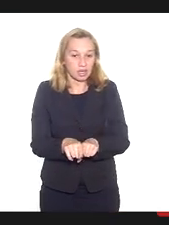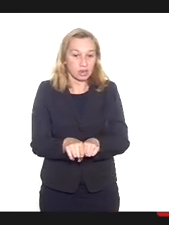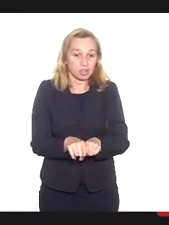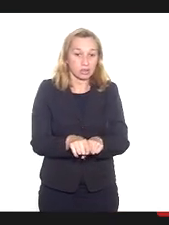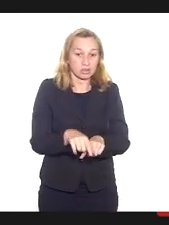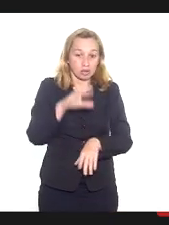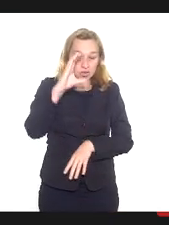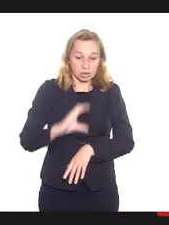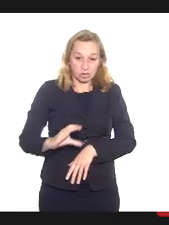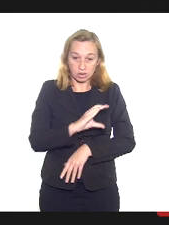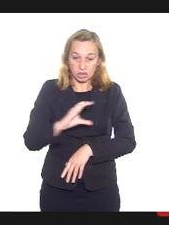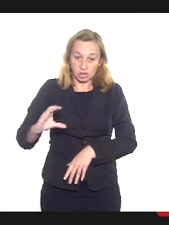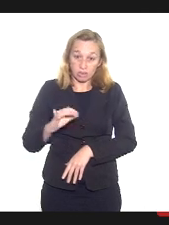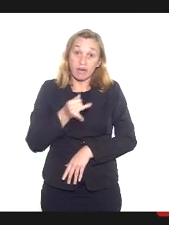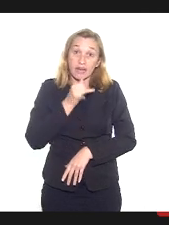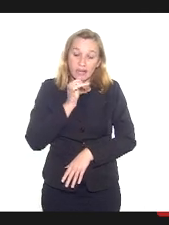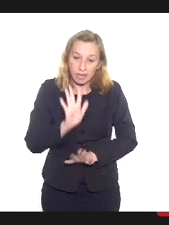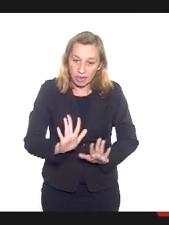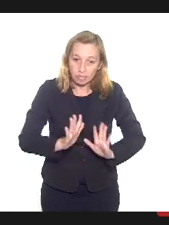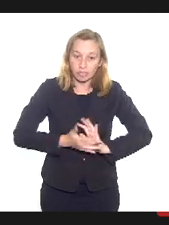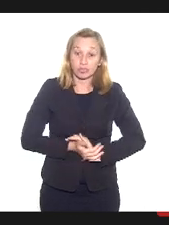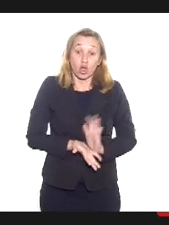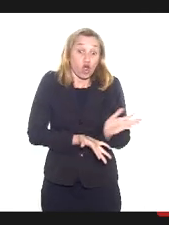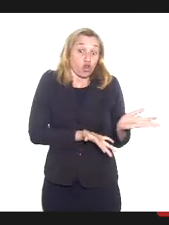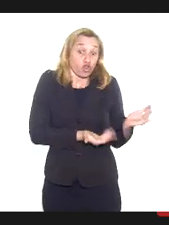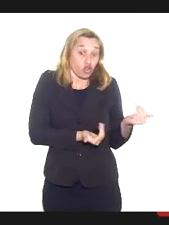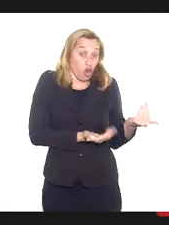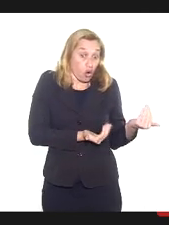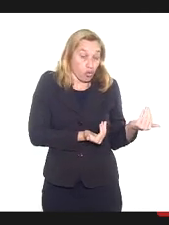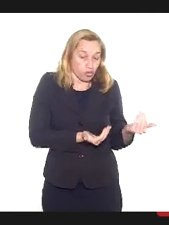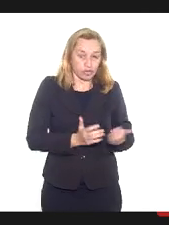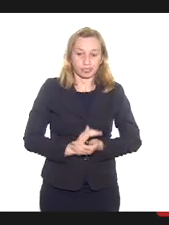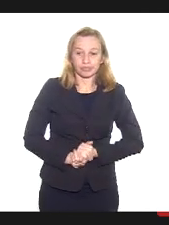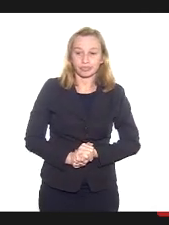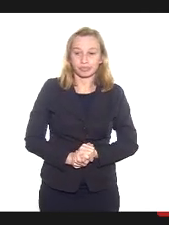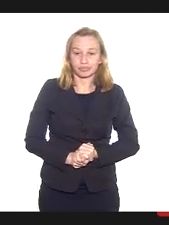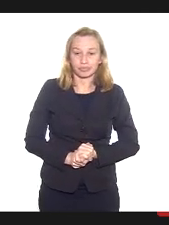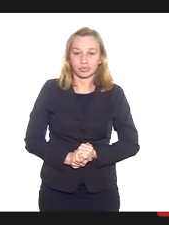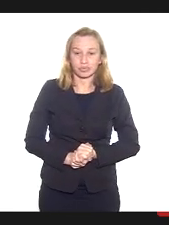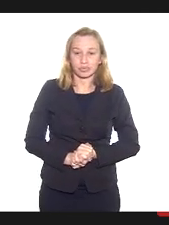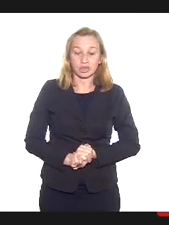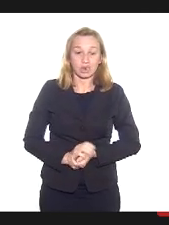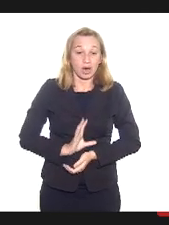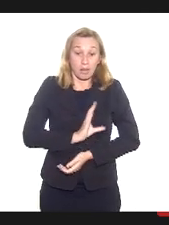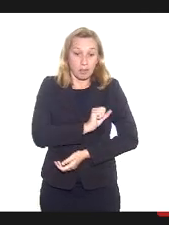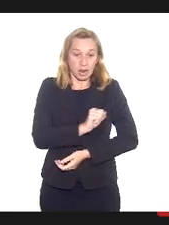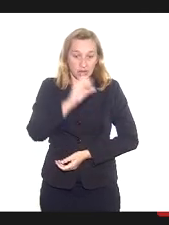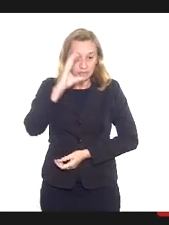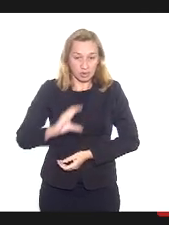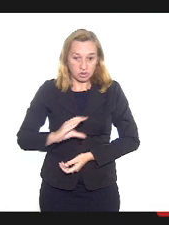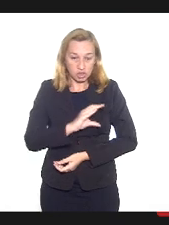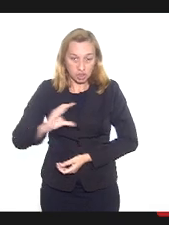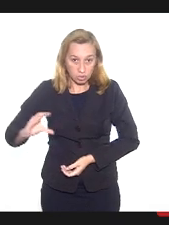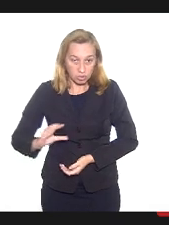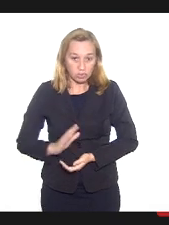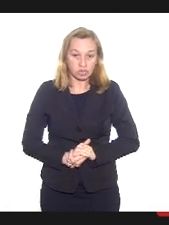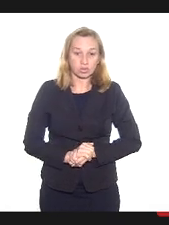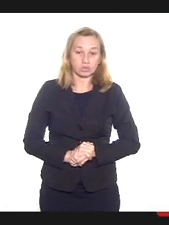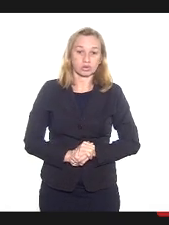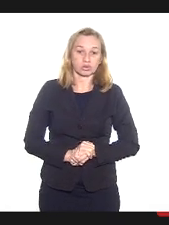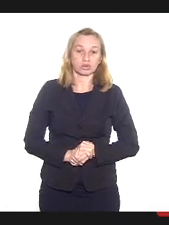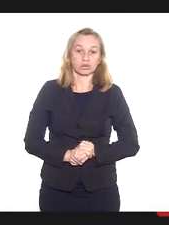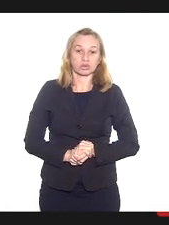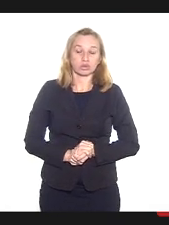católicos. Dou um exemplo. São Jorge, santo querido pelos católicos e também no sincretismo por